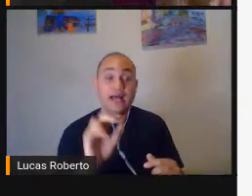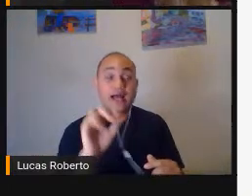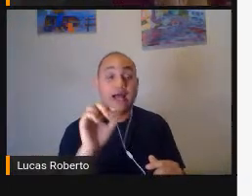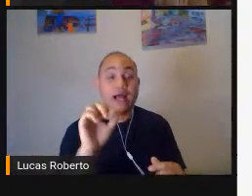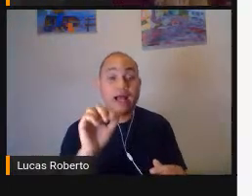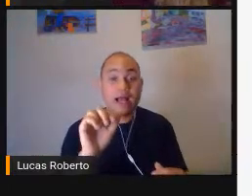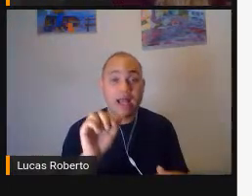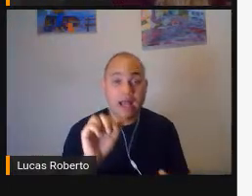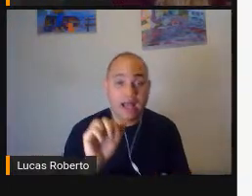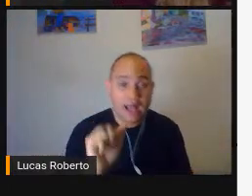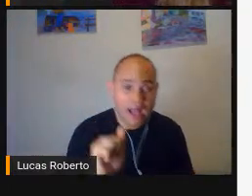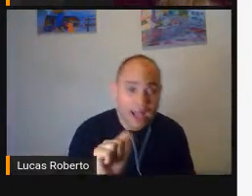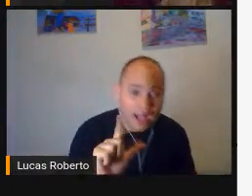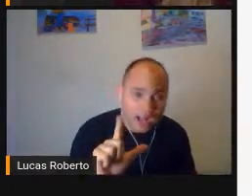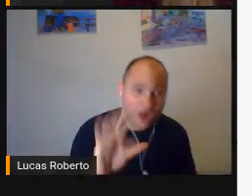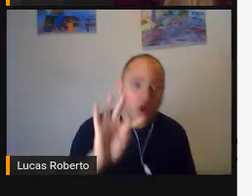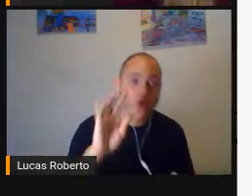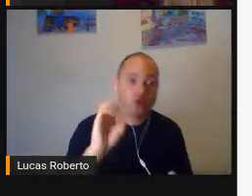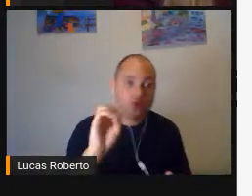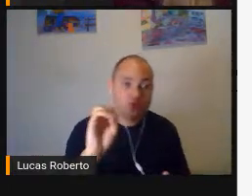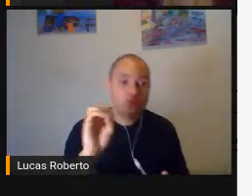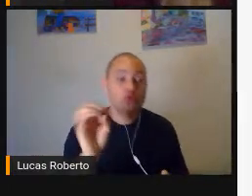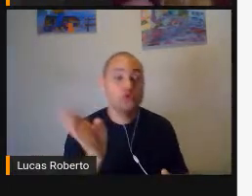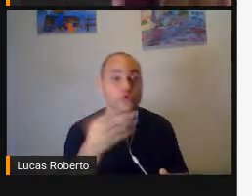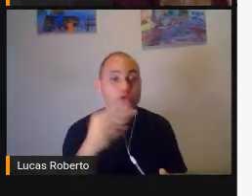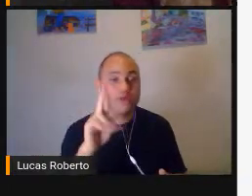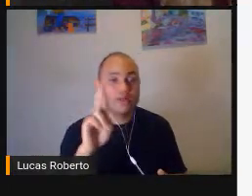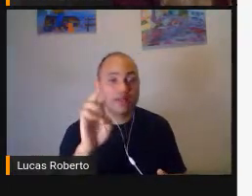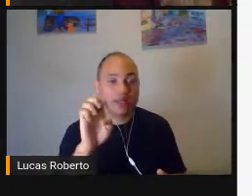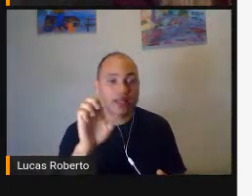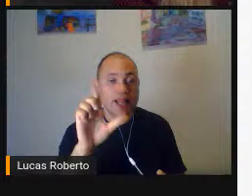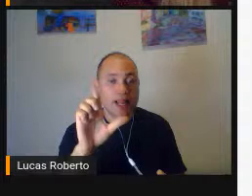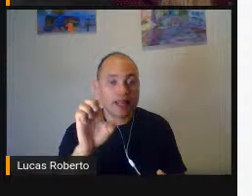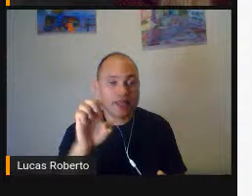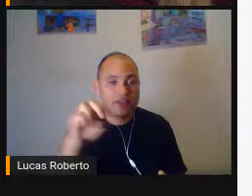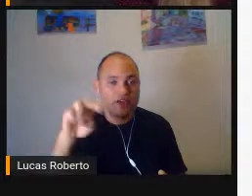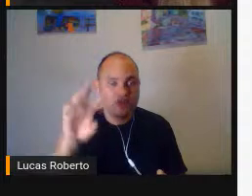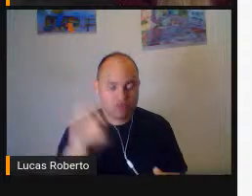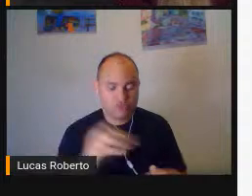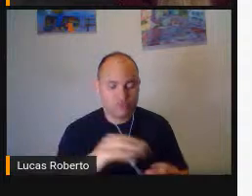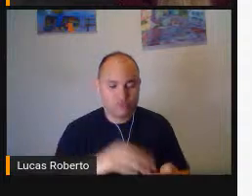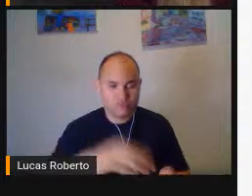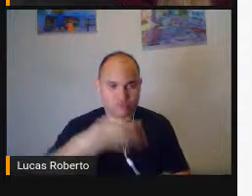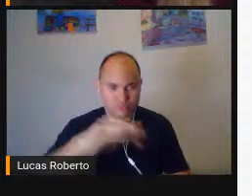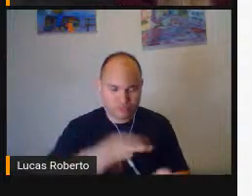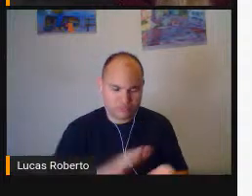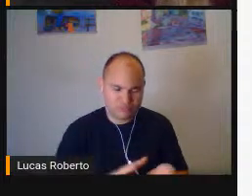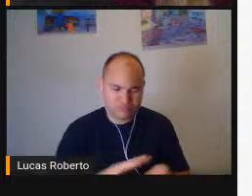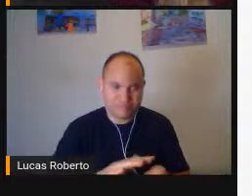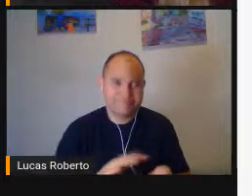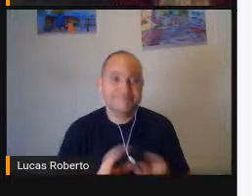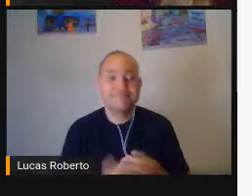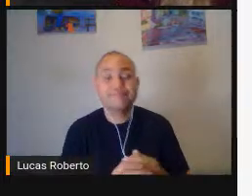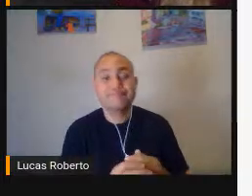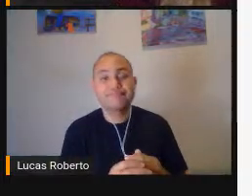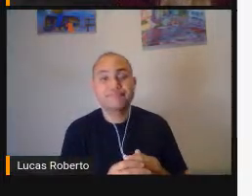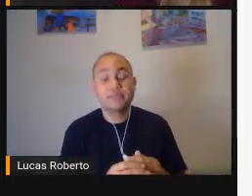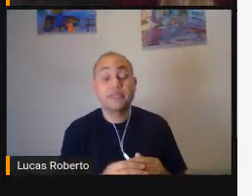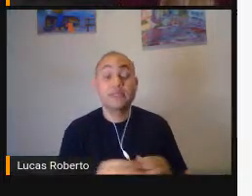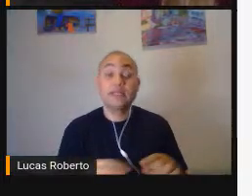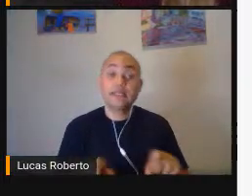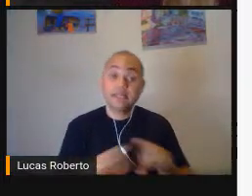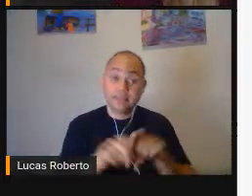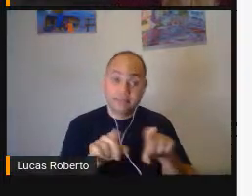nunca uma coisa Sozinha É interessante as duas coisas juntas Sempre que possível É possível encontrar no